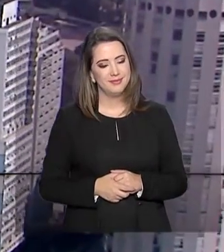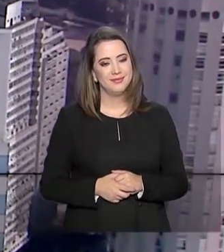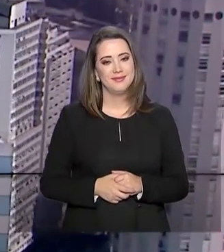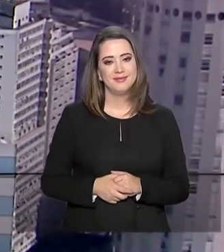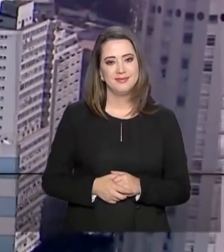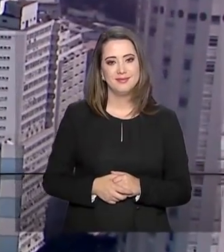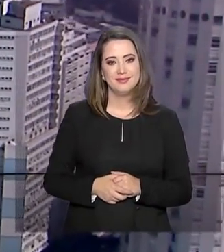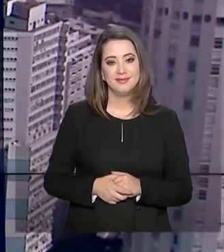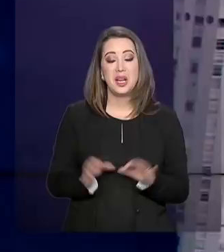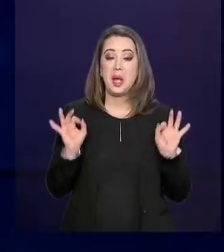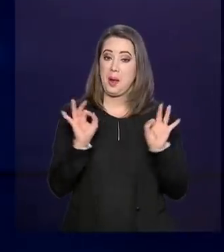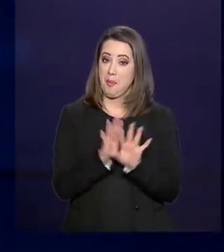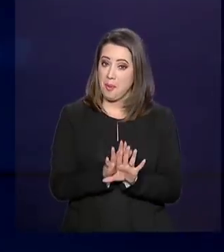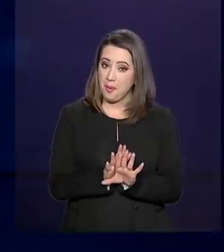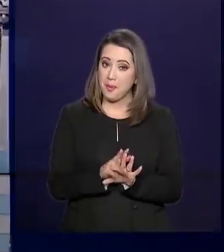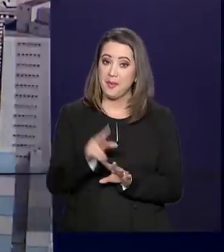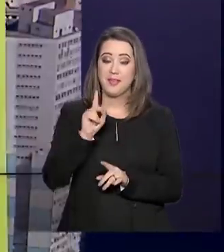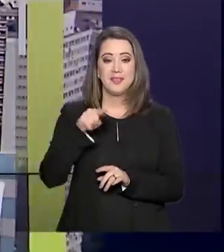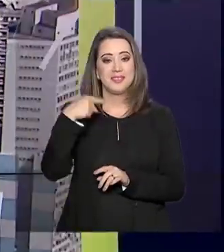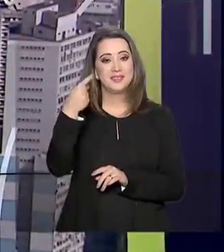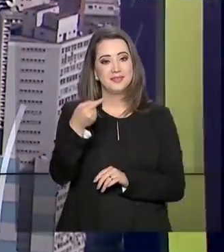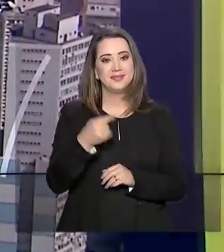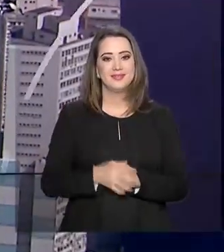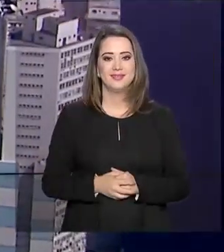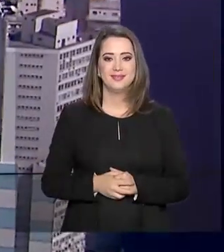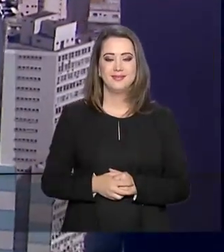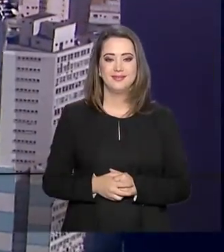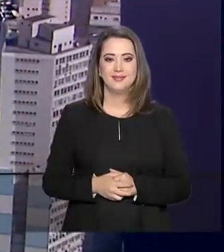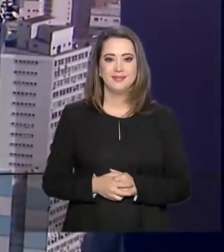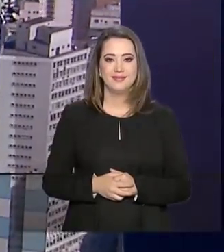O governo agora termina aqui. Até a próxima edição.